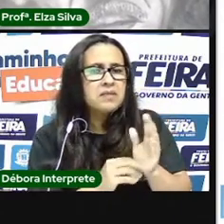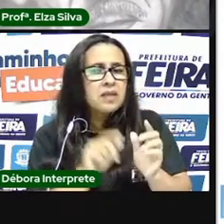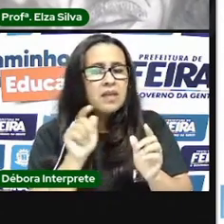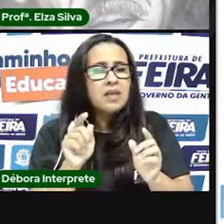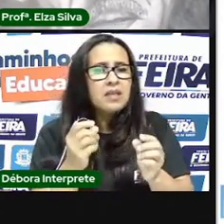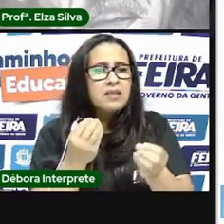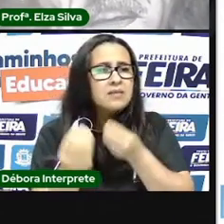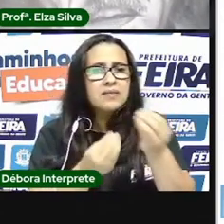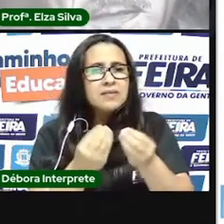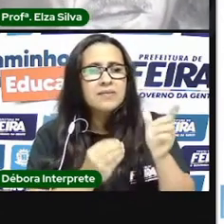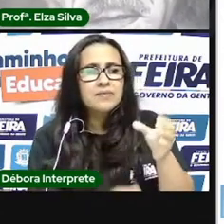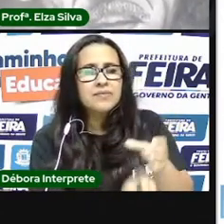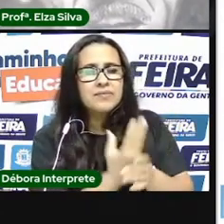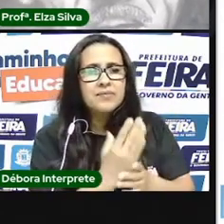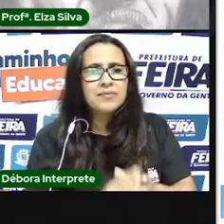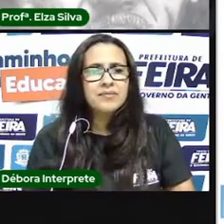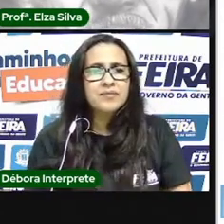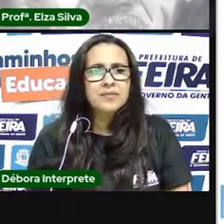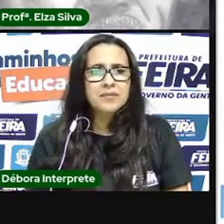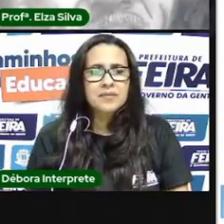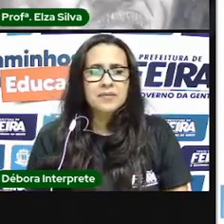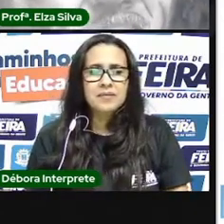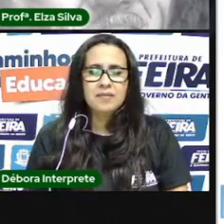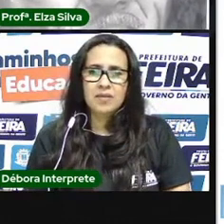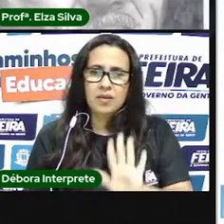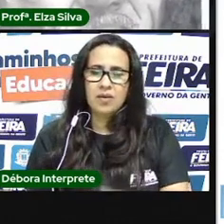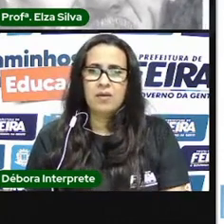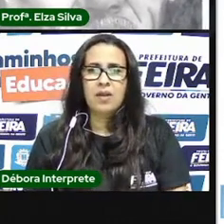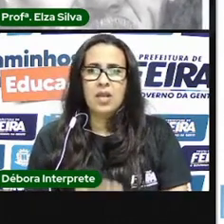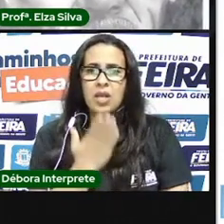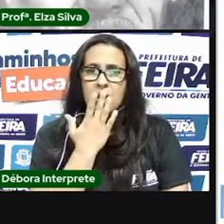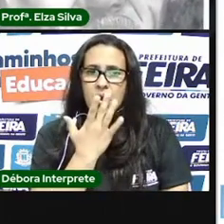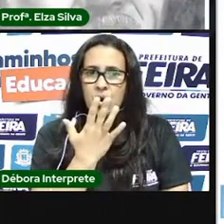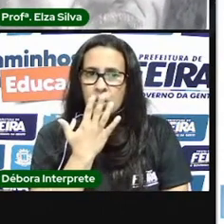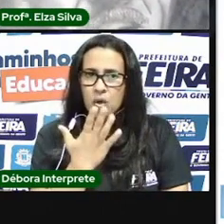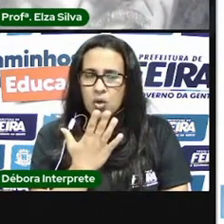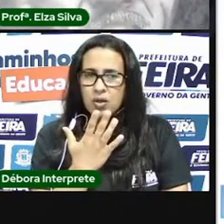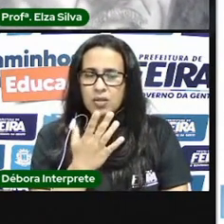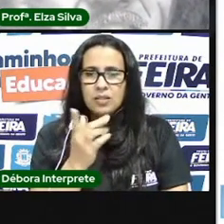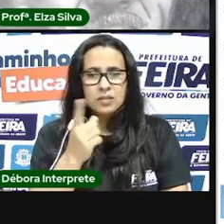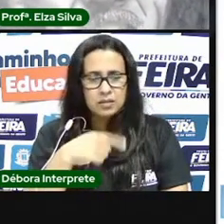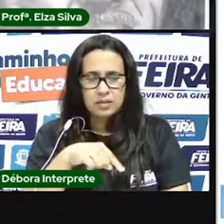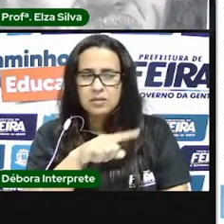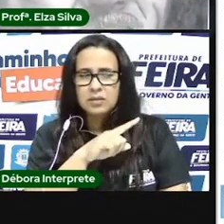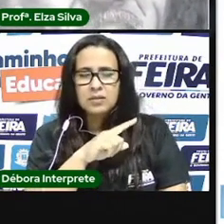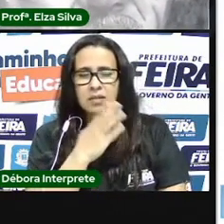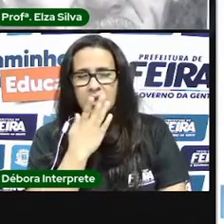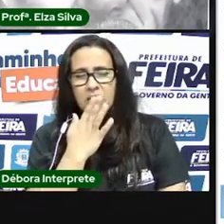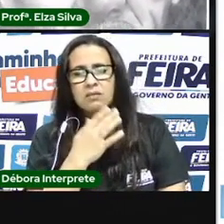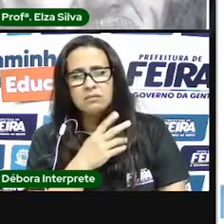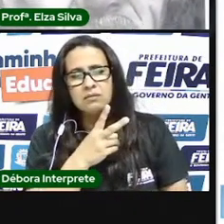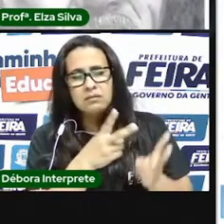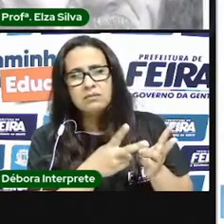então pelas cores pelos tracejos a gente chega à conclusão de que é